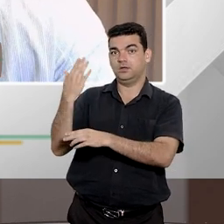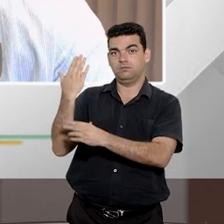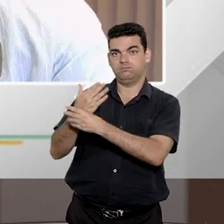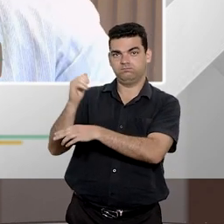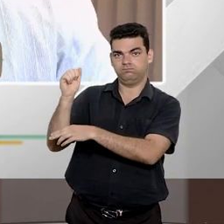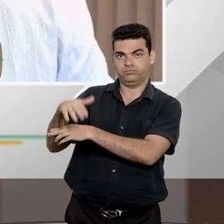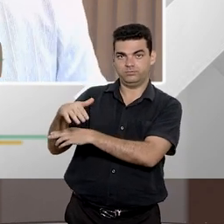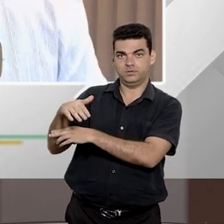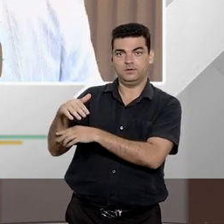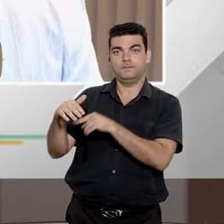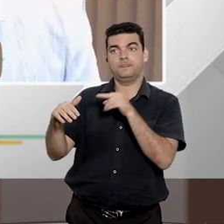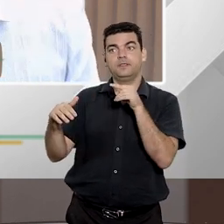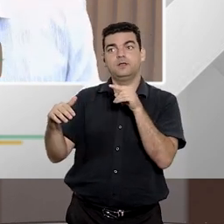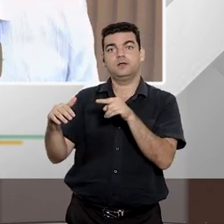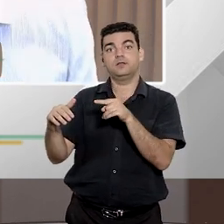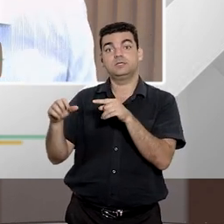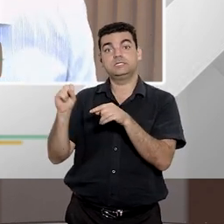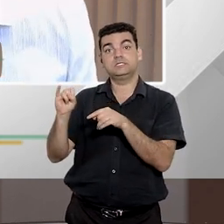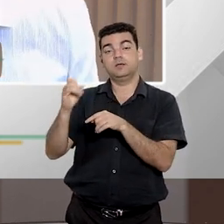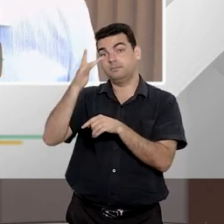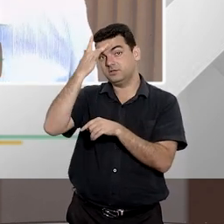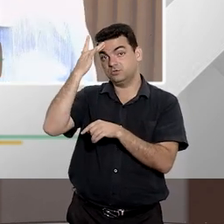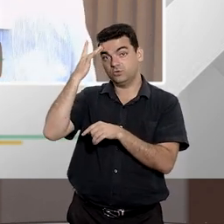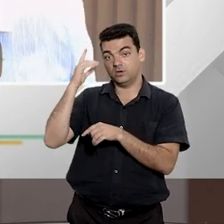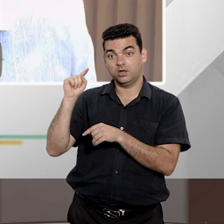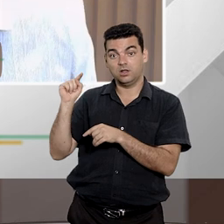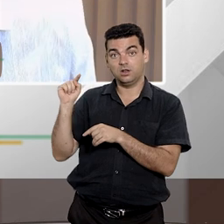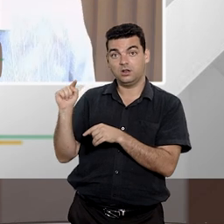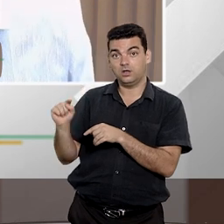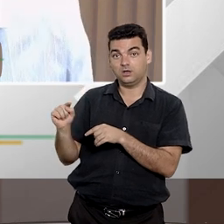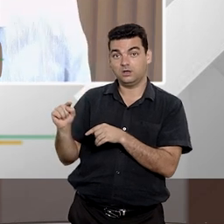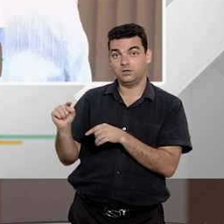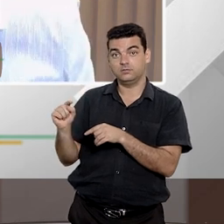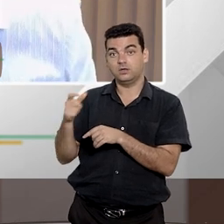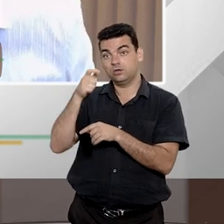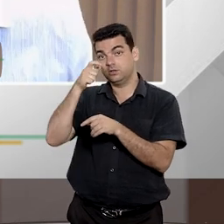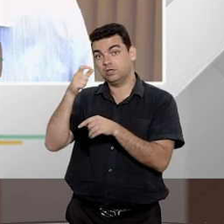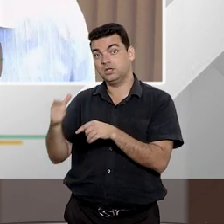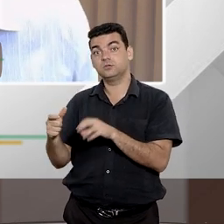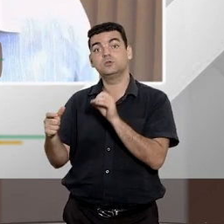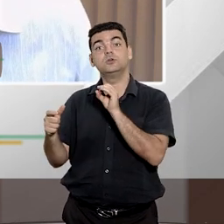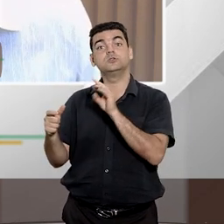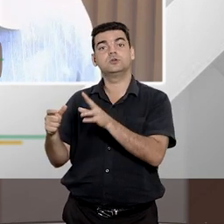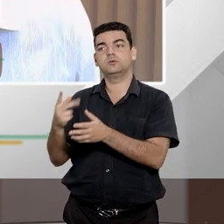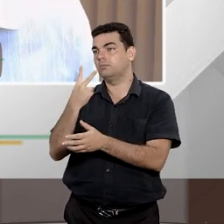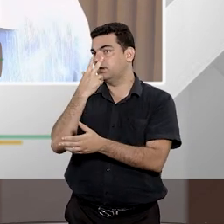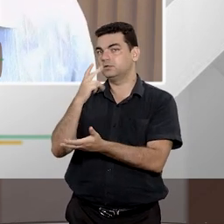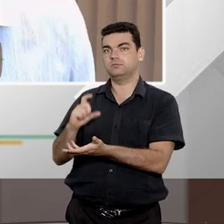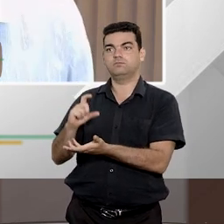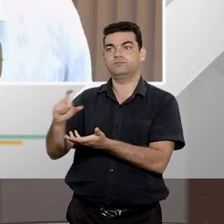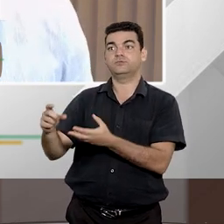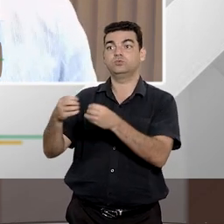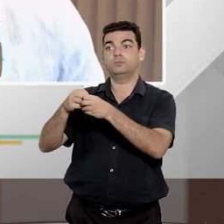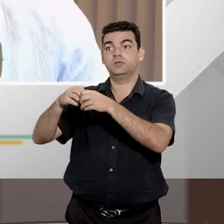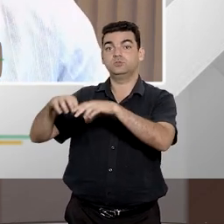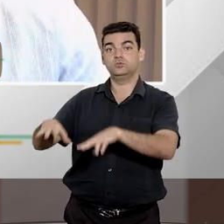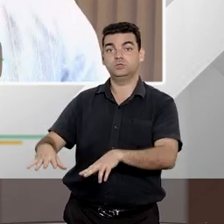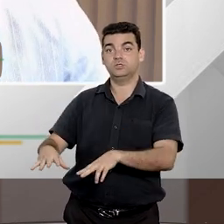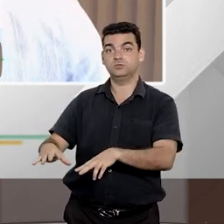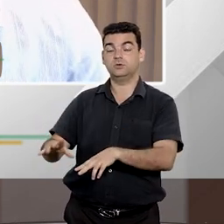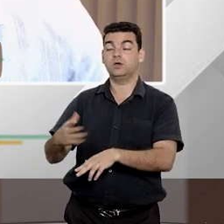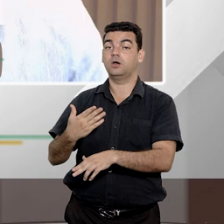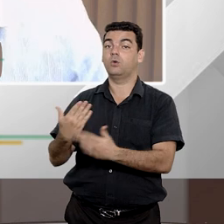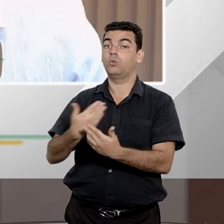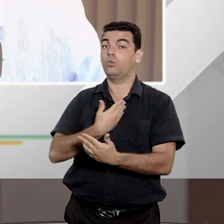caracterizado que se aquela ação ela tiver apenas o interesse de ressarcimento do dano que foi praticado ao